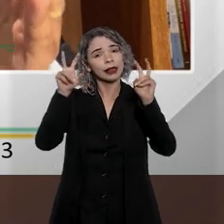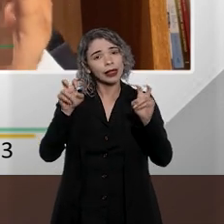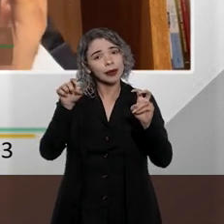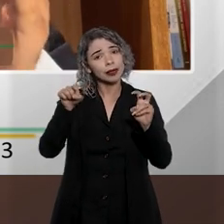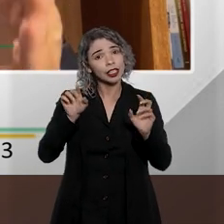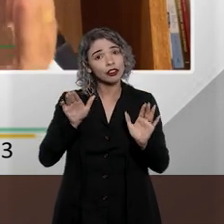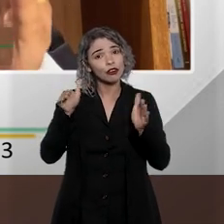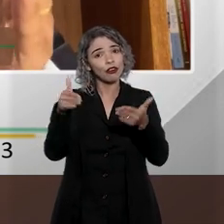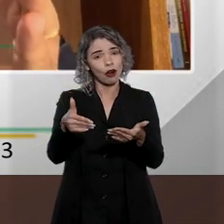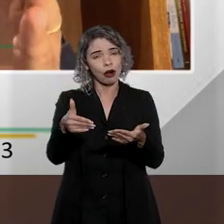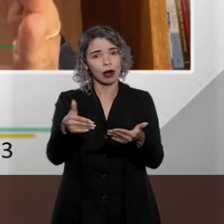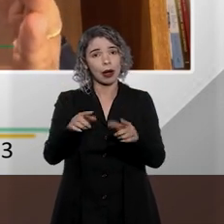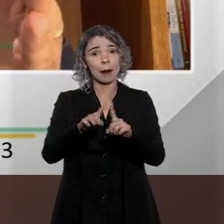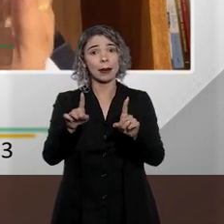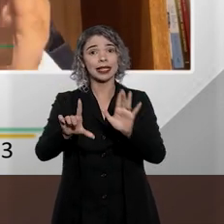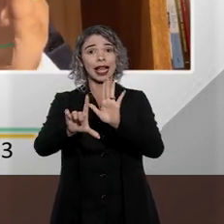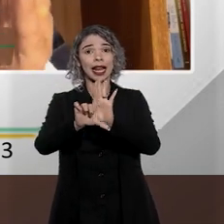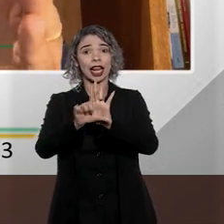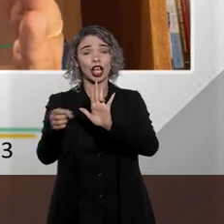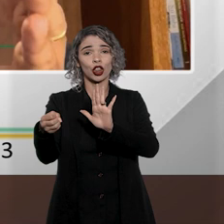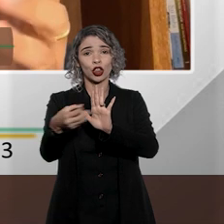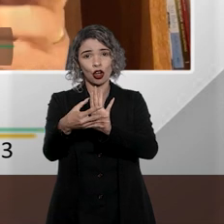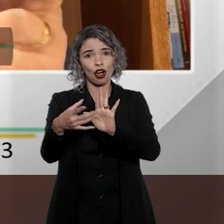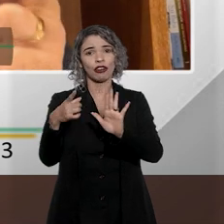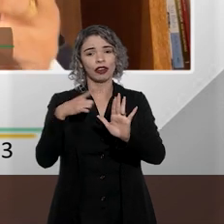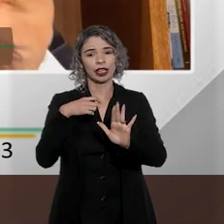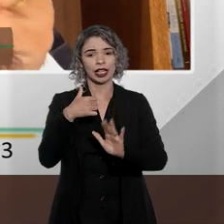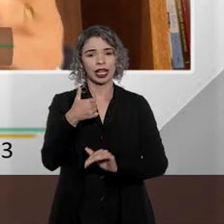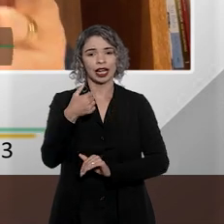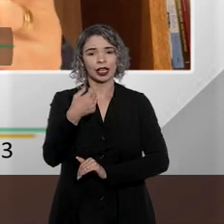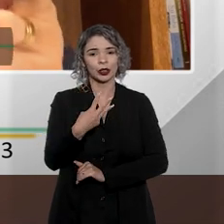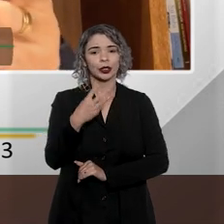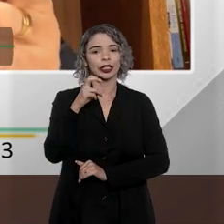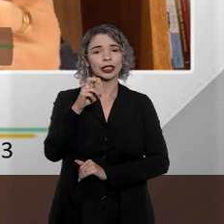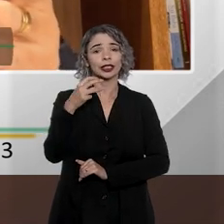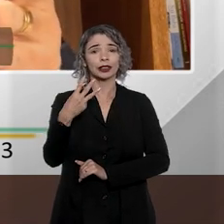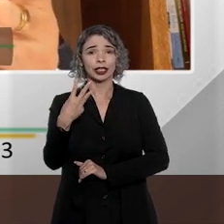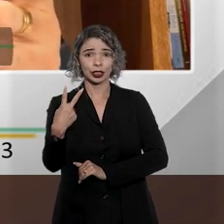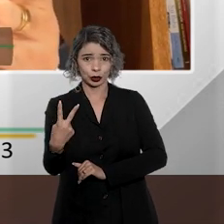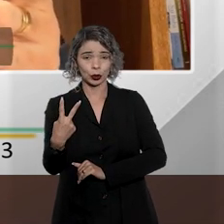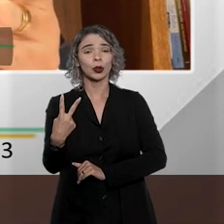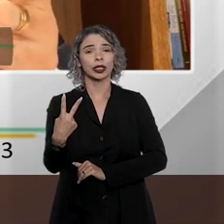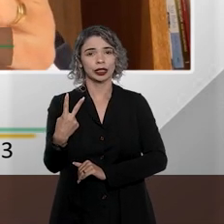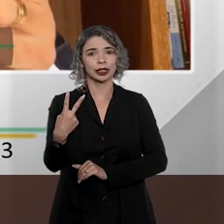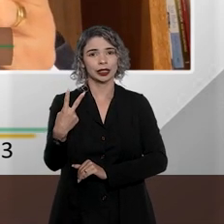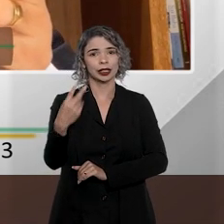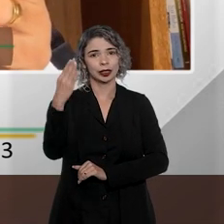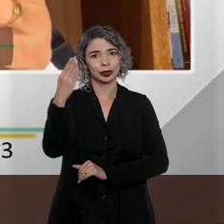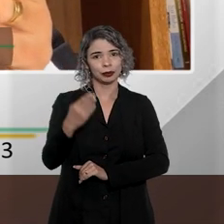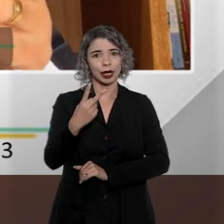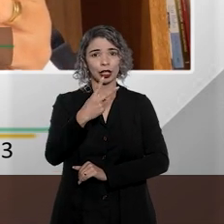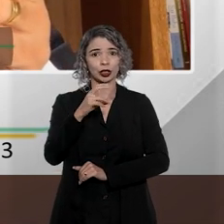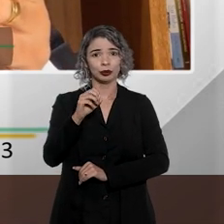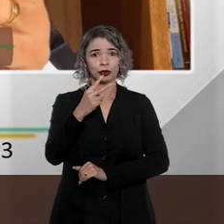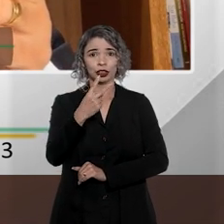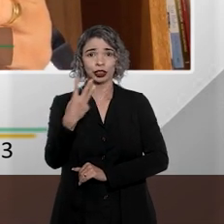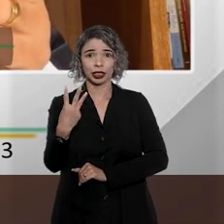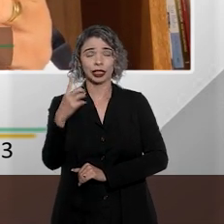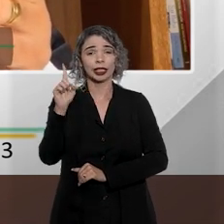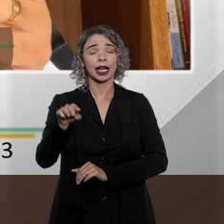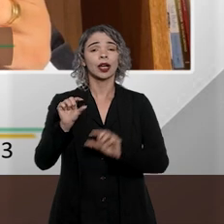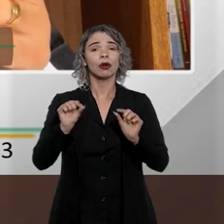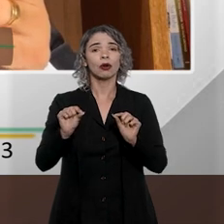racial. O que faz a nova lei, a 14.532, agora de 11 de janeiro de 2023, é exatamente